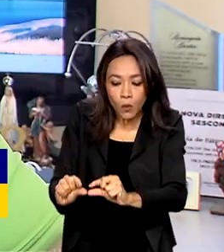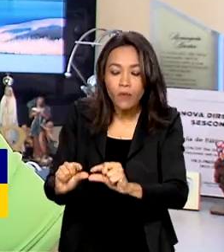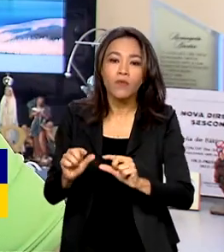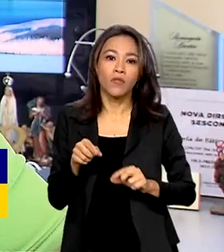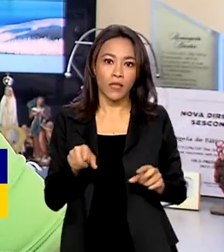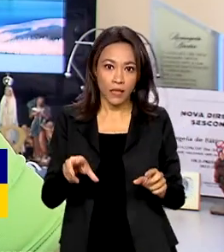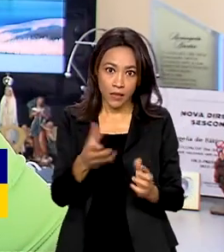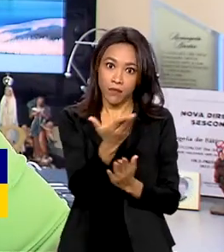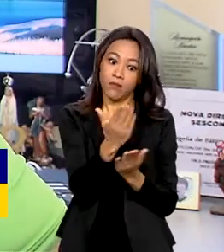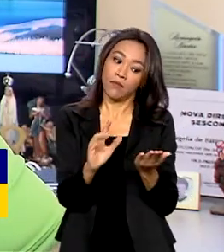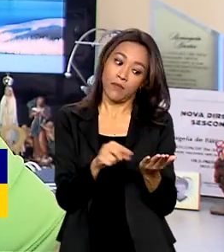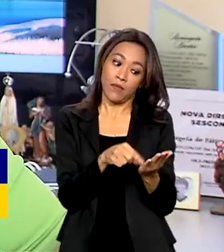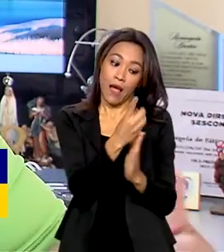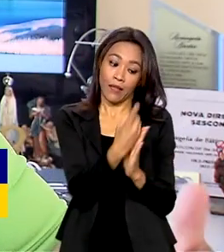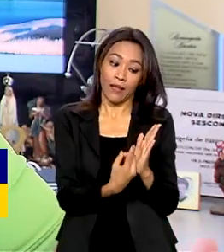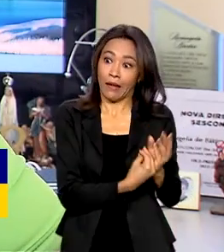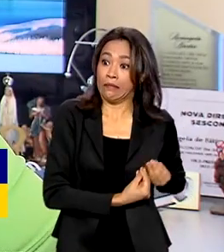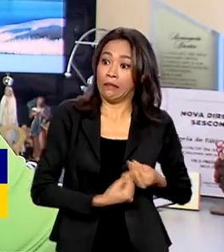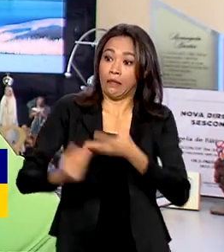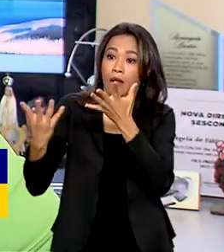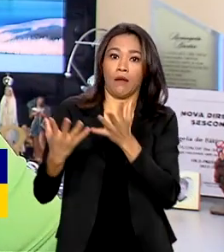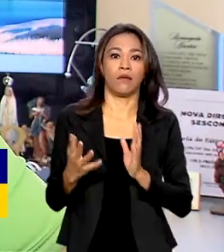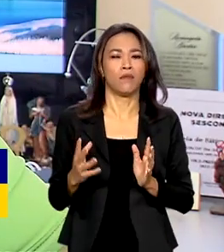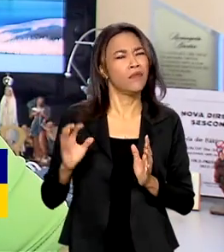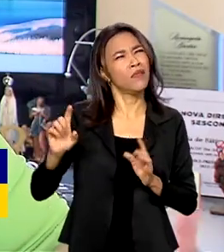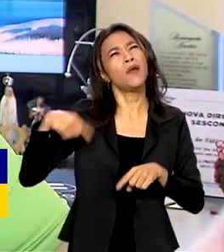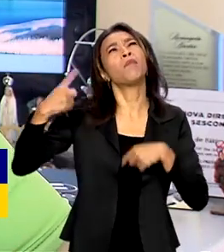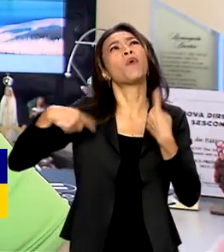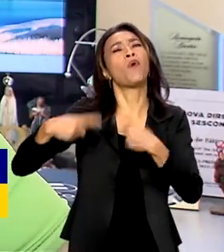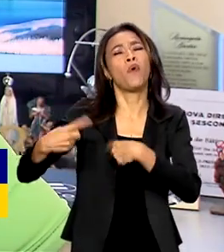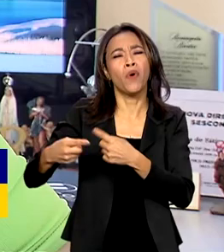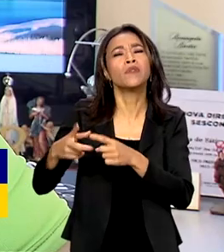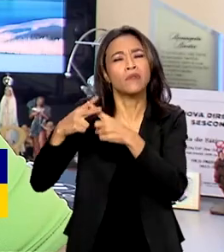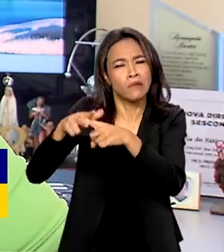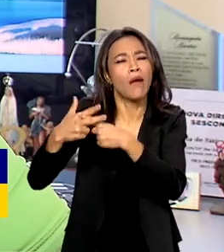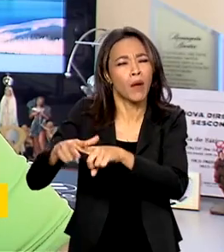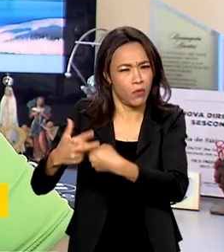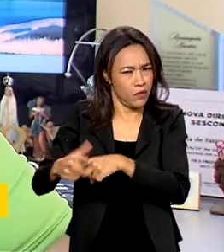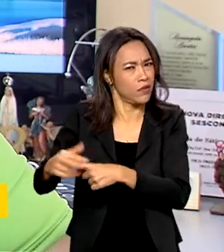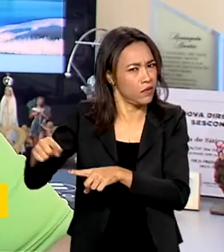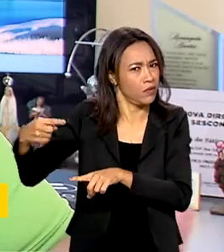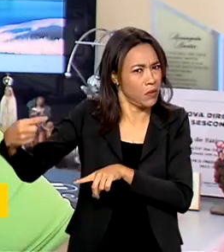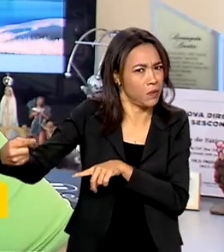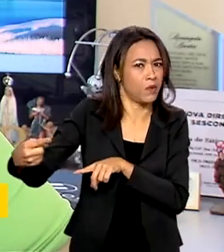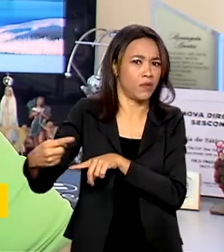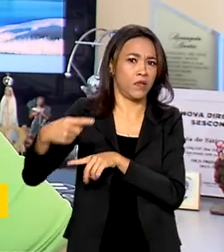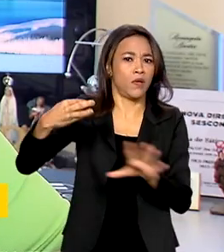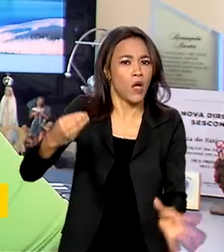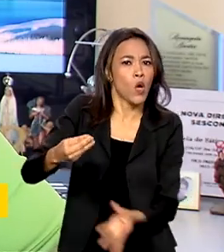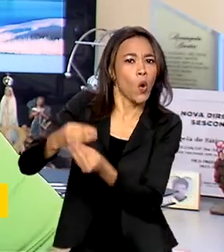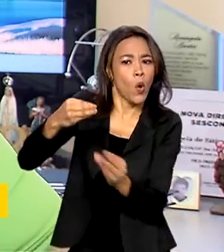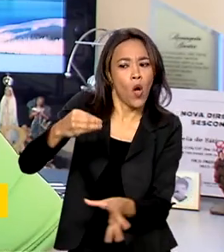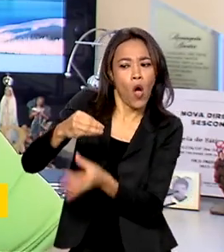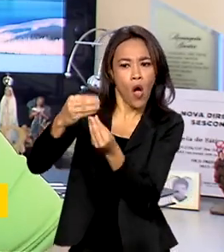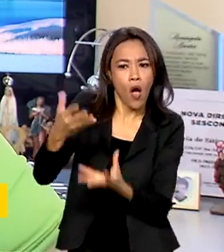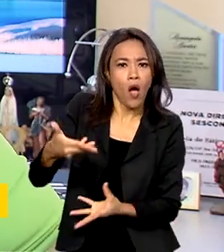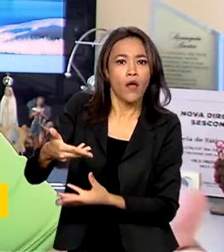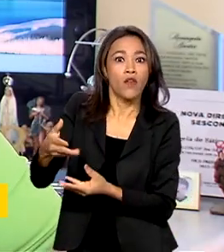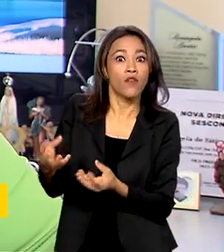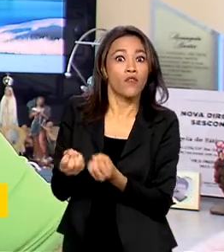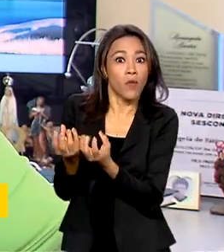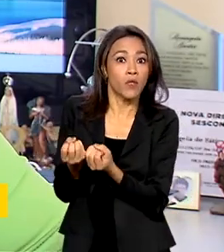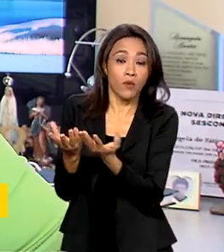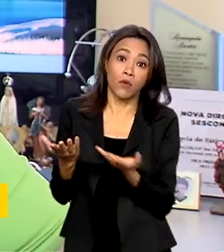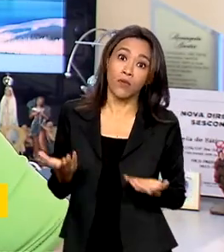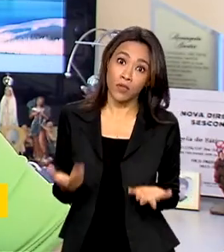priorizar a entrega. Porque se você tem um tempo depois, a qualquer tempo, para fazer a retificadora, para complementar esses dados, desde